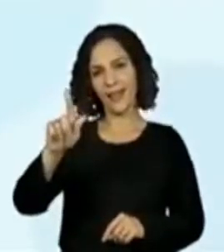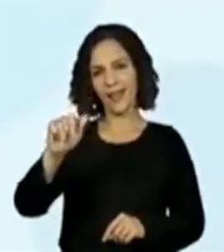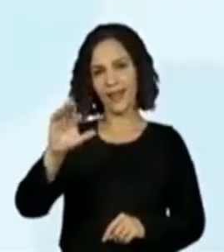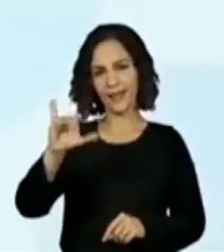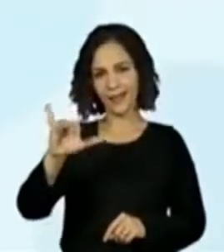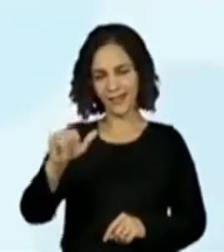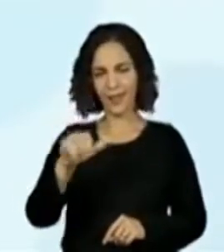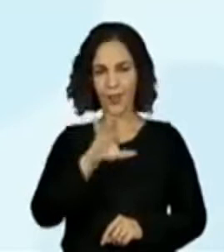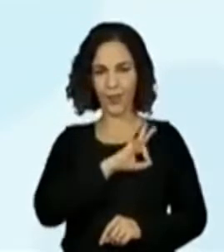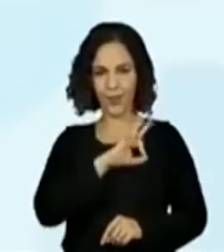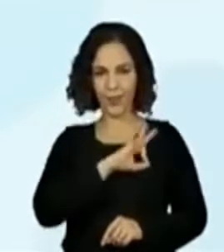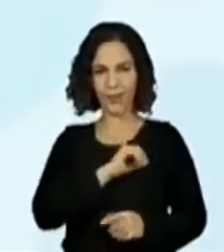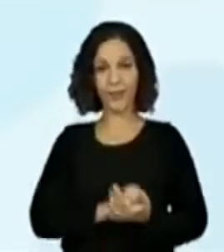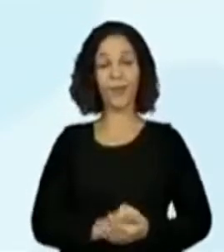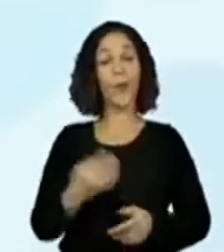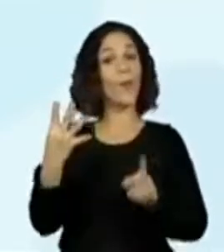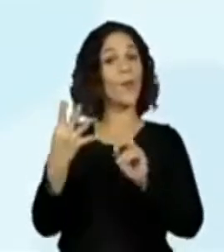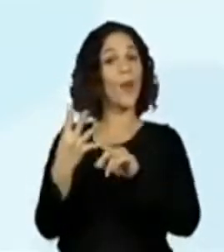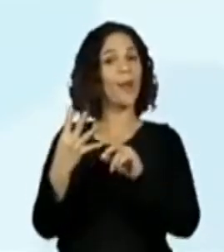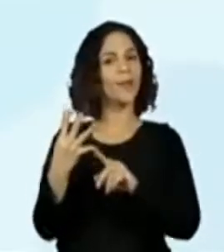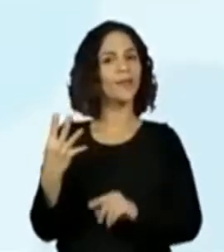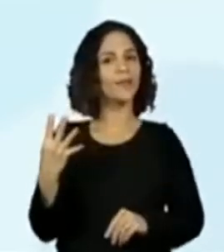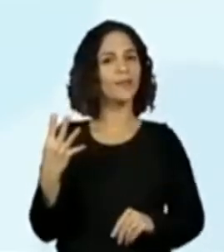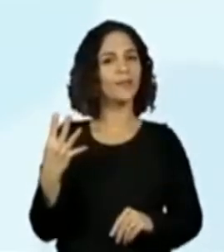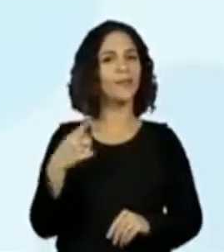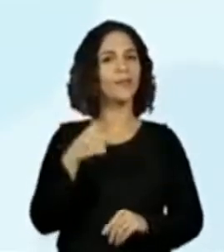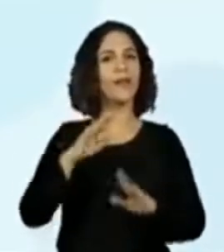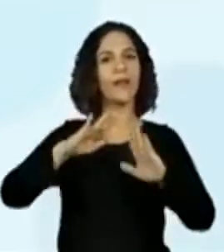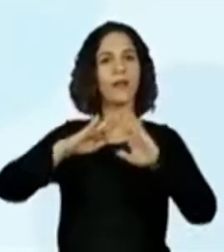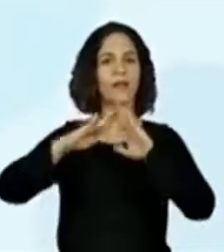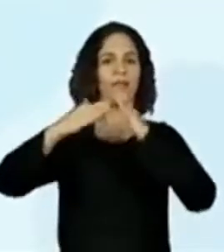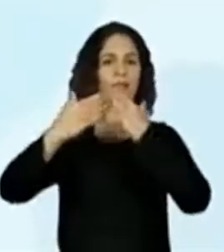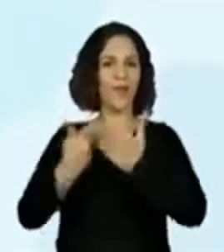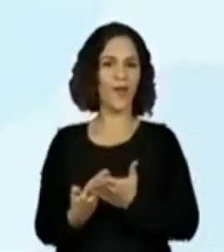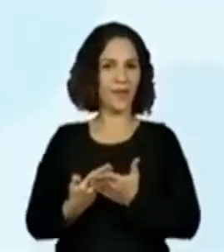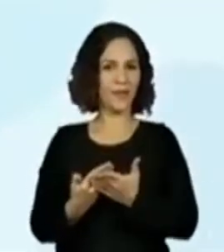número 4, é uma escola.